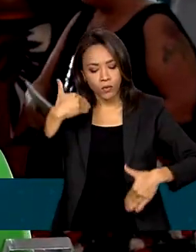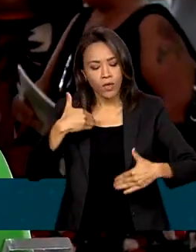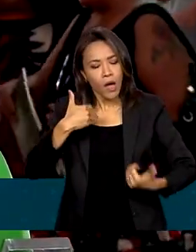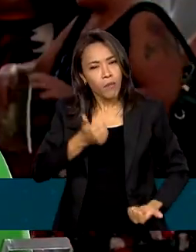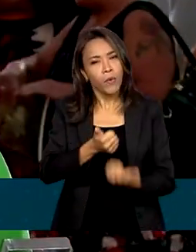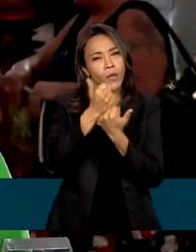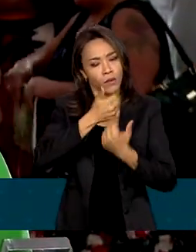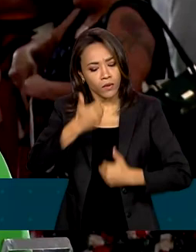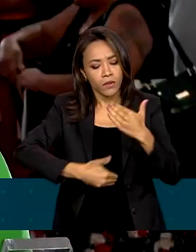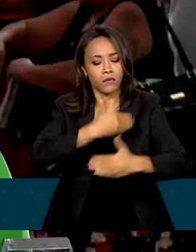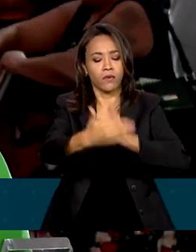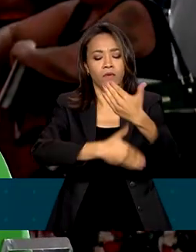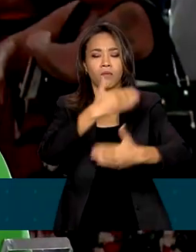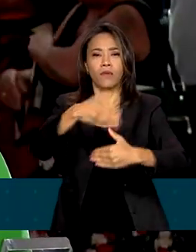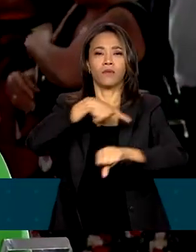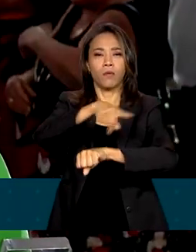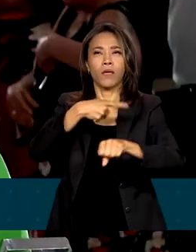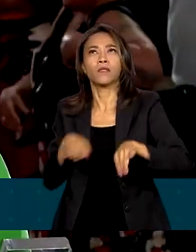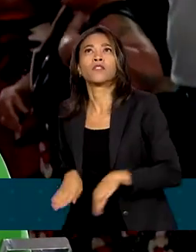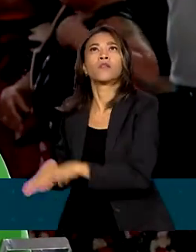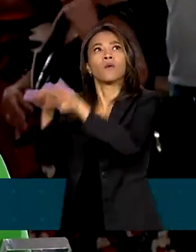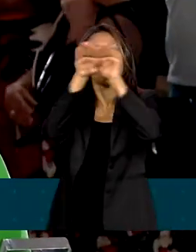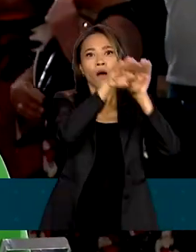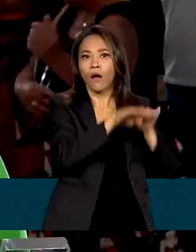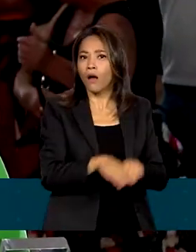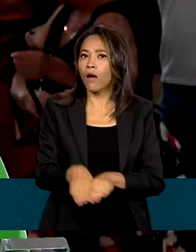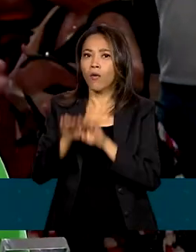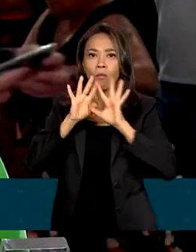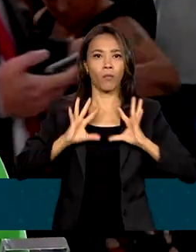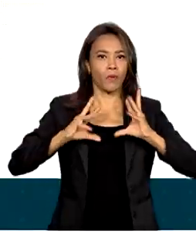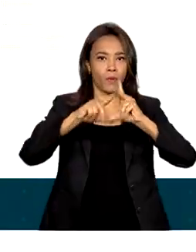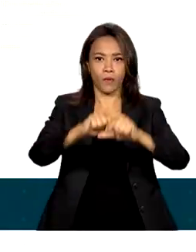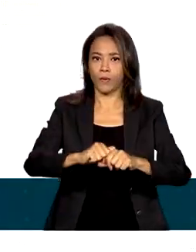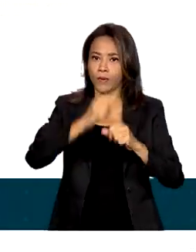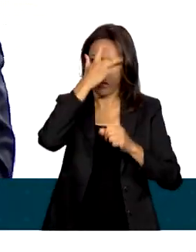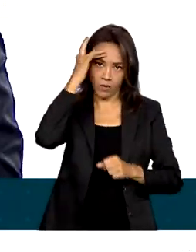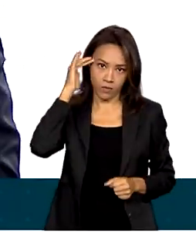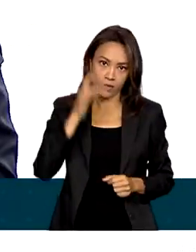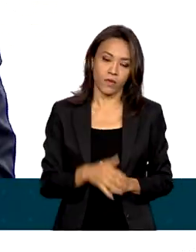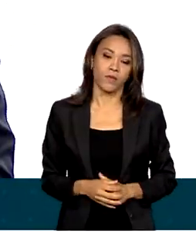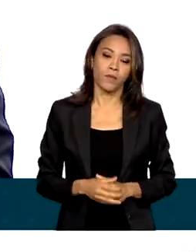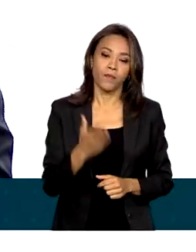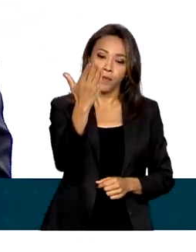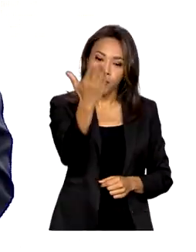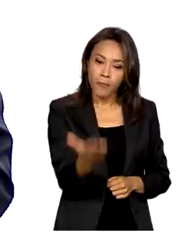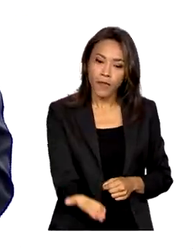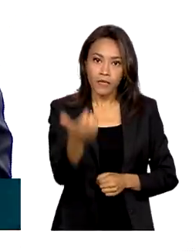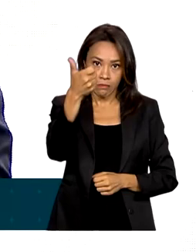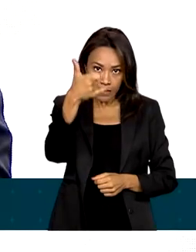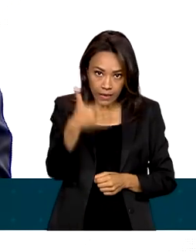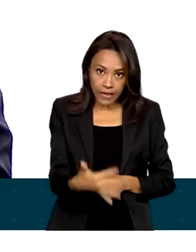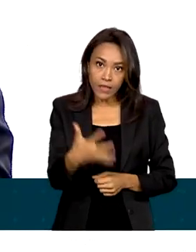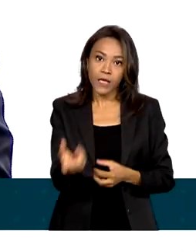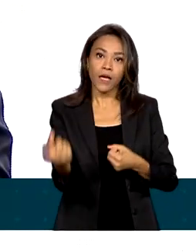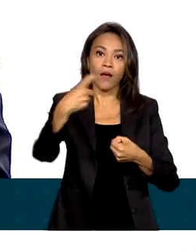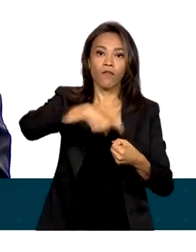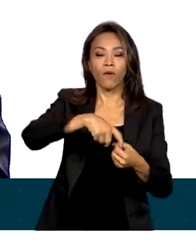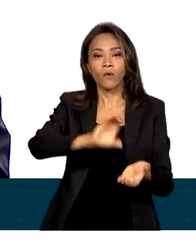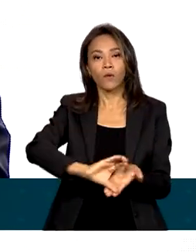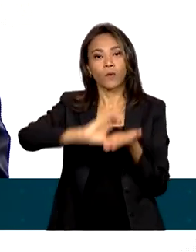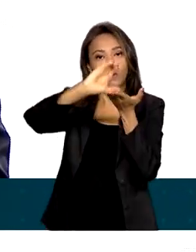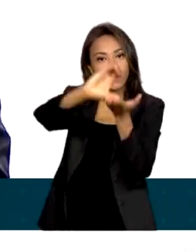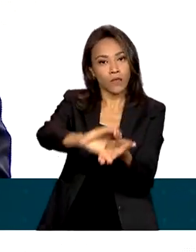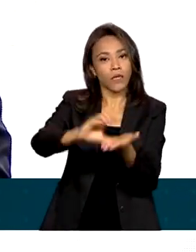seja mais igualitário, seja mais justo para todas as pessoas que moram aqui. A reinstalação do Conselho hoje marca uma nova